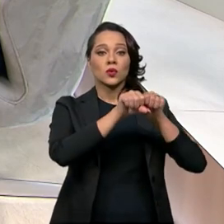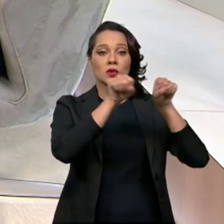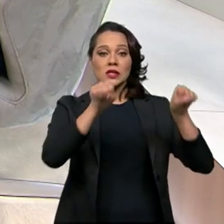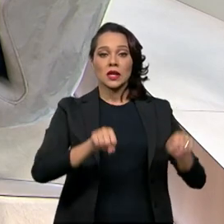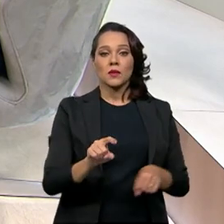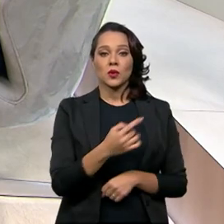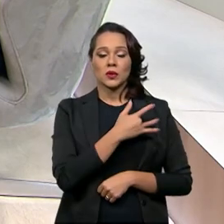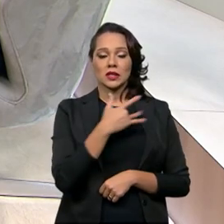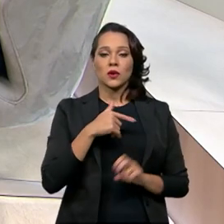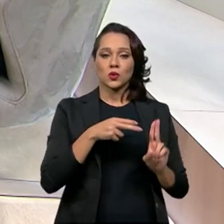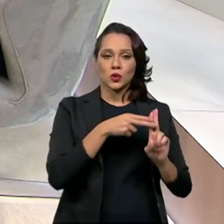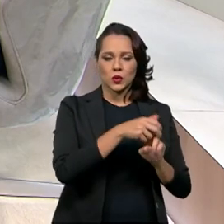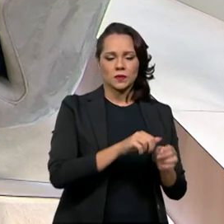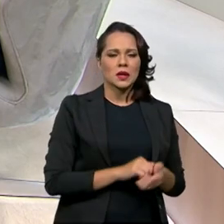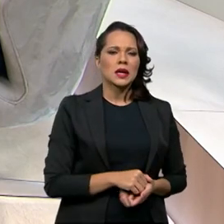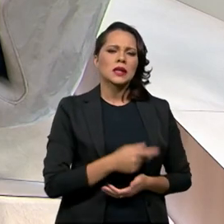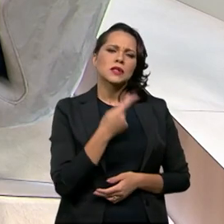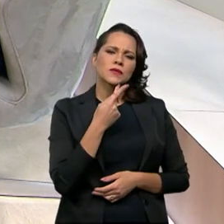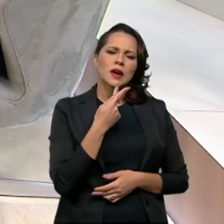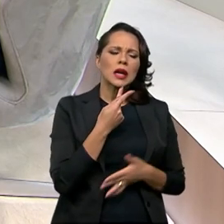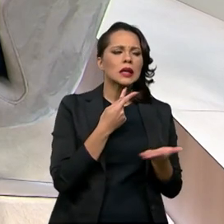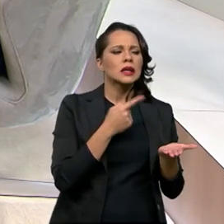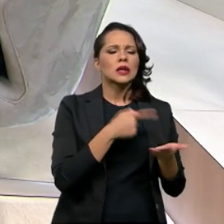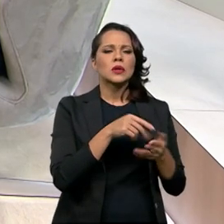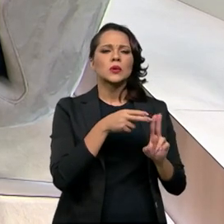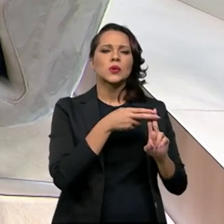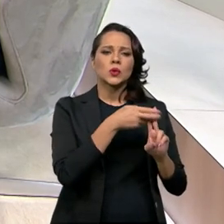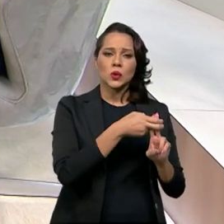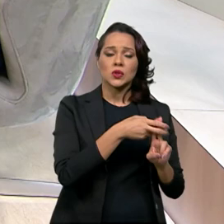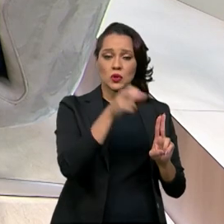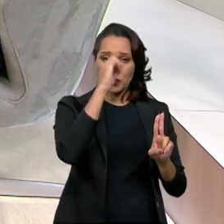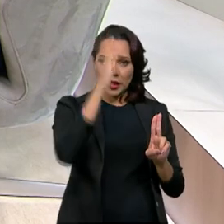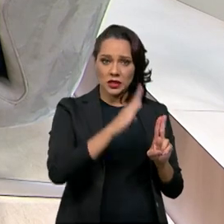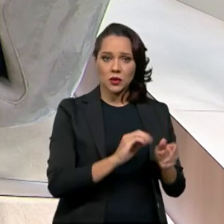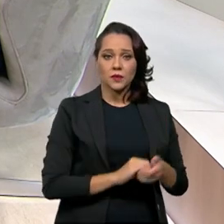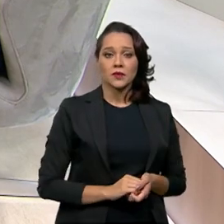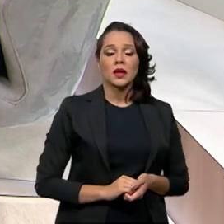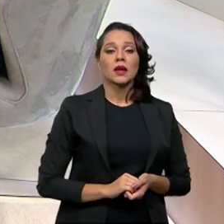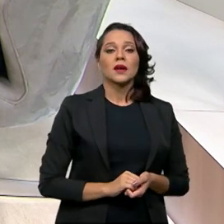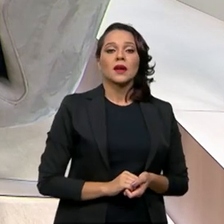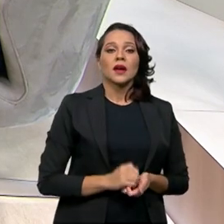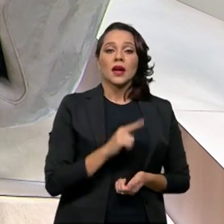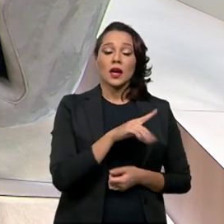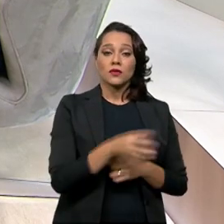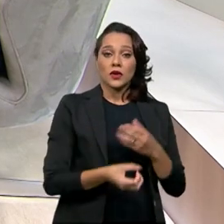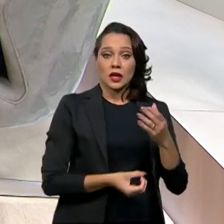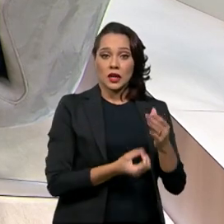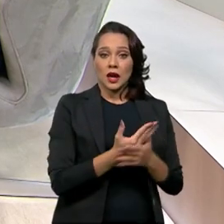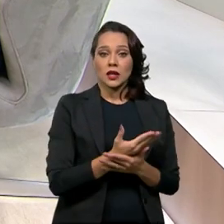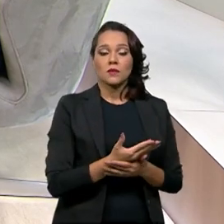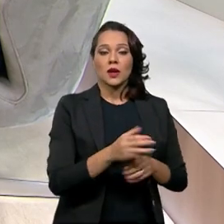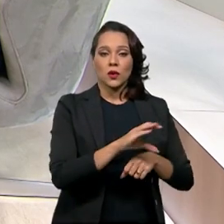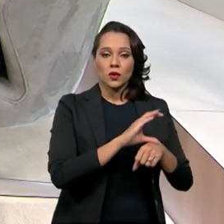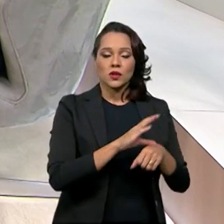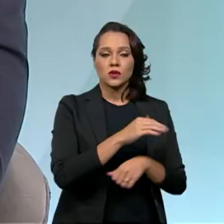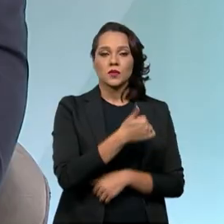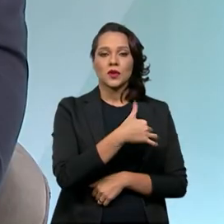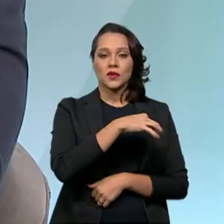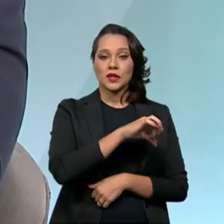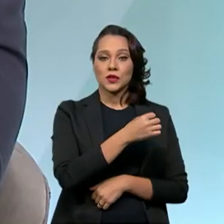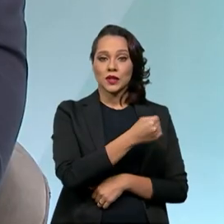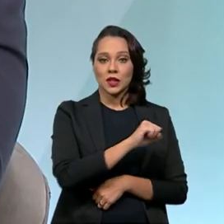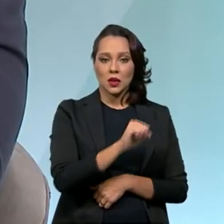Saúde? Porque a gente ouve muito dizer que o Sistema Único de Saúde no Brasil, ele foi criado pela Constituição de 1988,